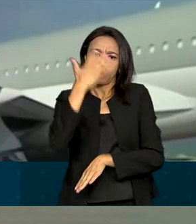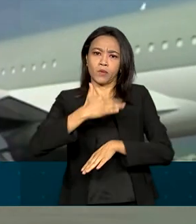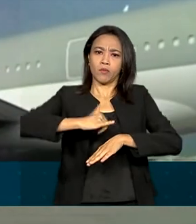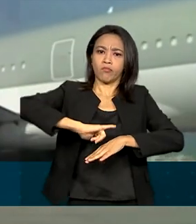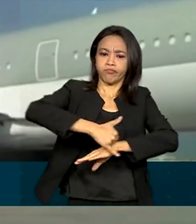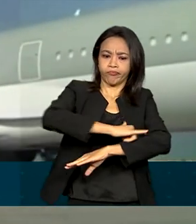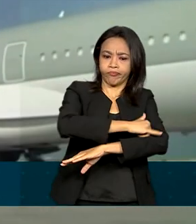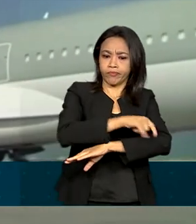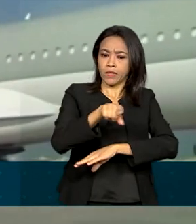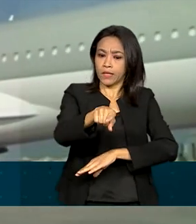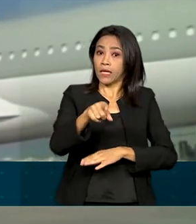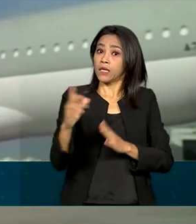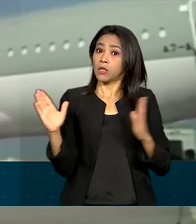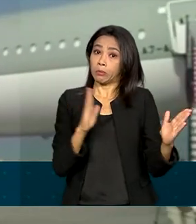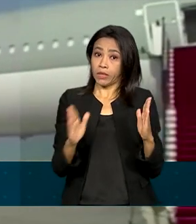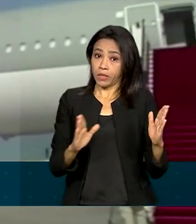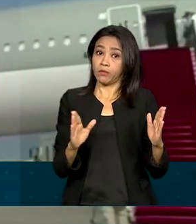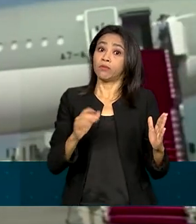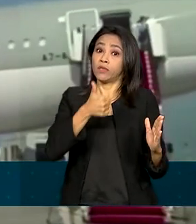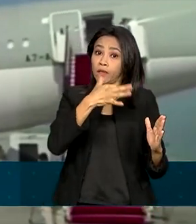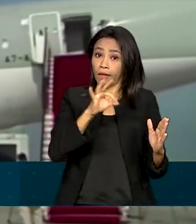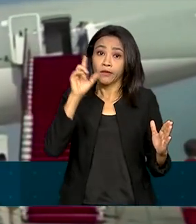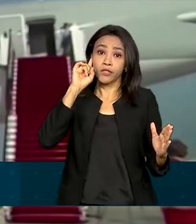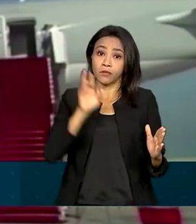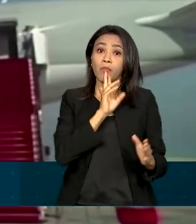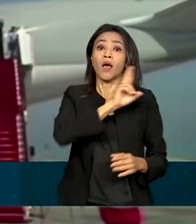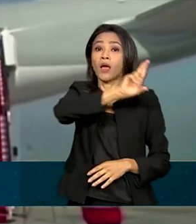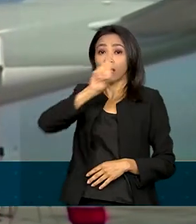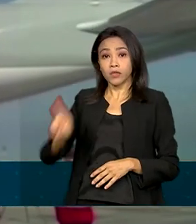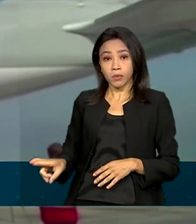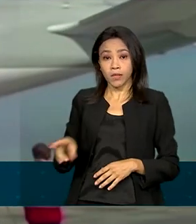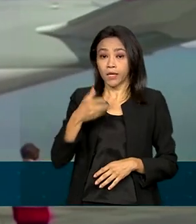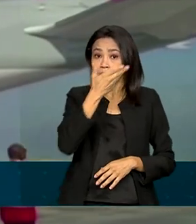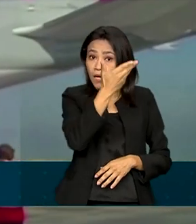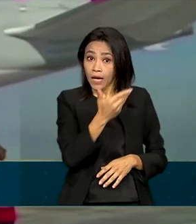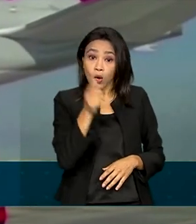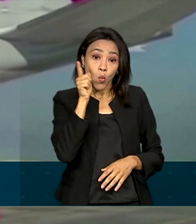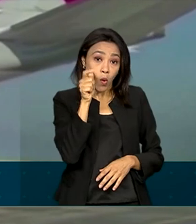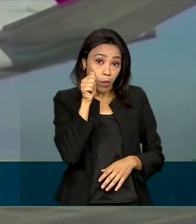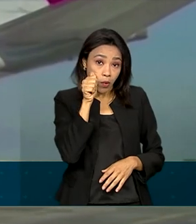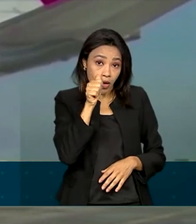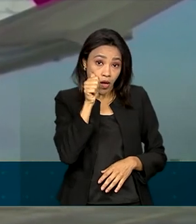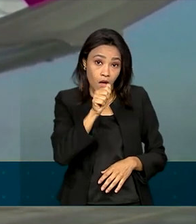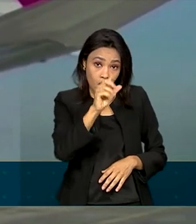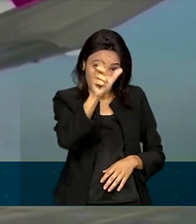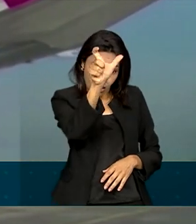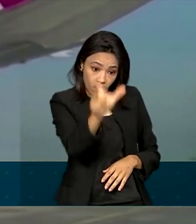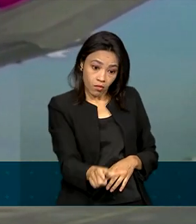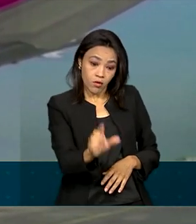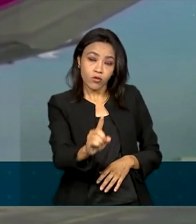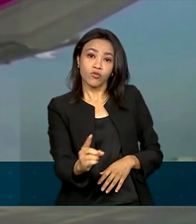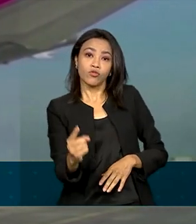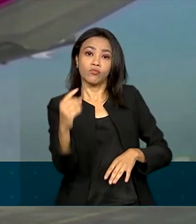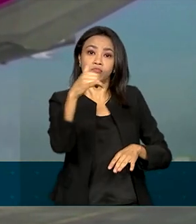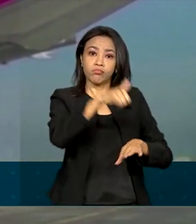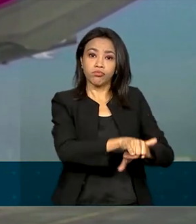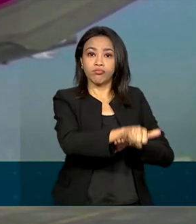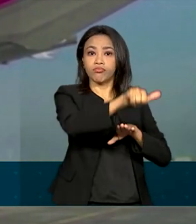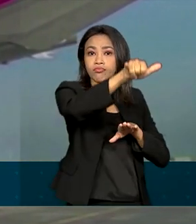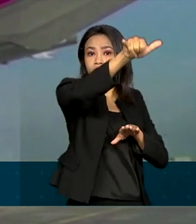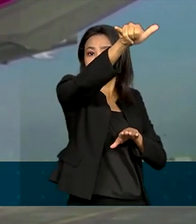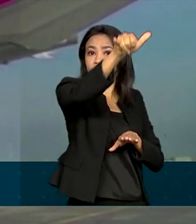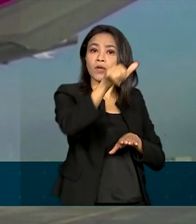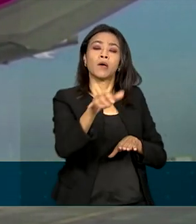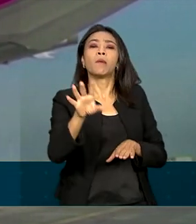de 10 dias para apresentar informações. A empresa teria impedido uma consumidora brasileira de embarcar em um voo no